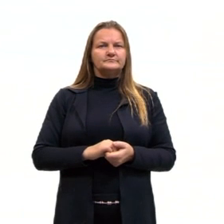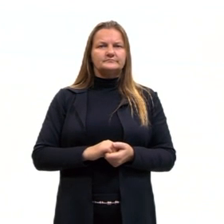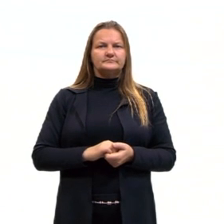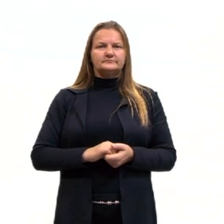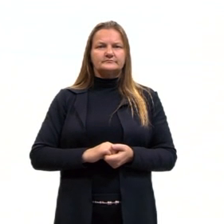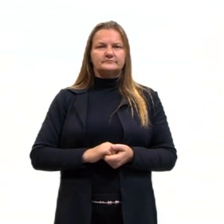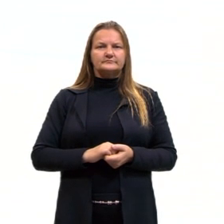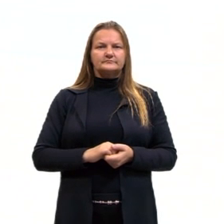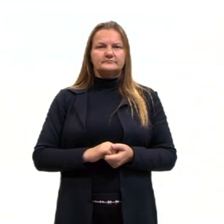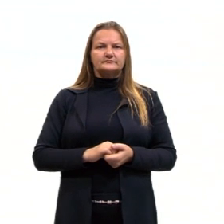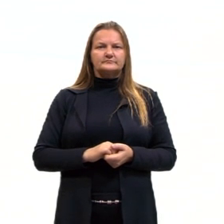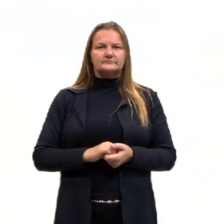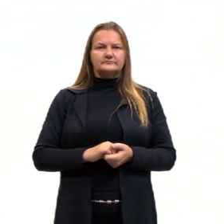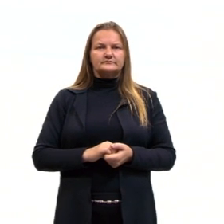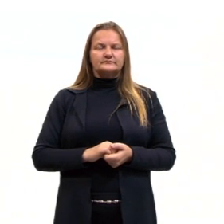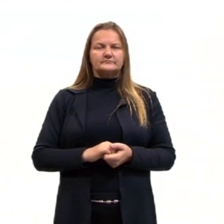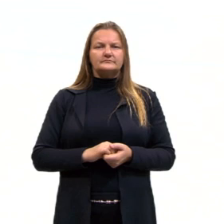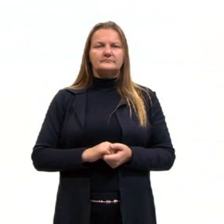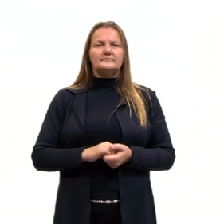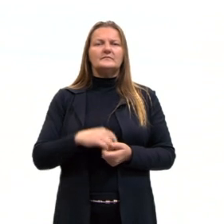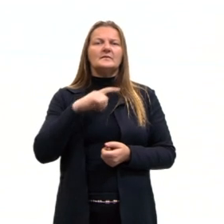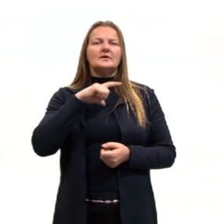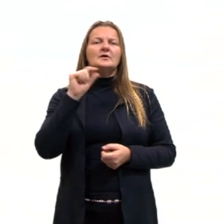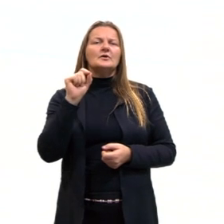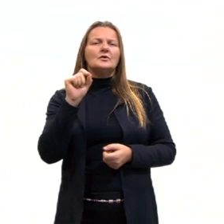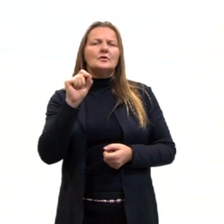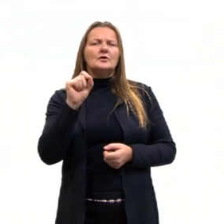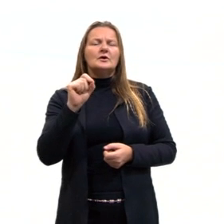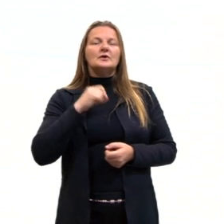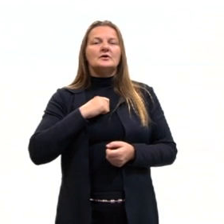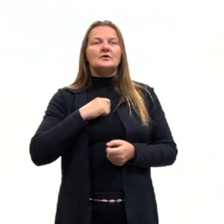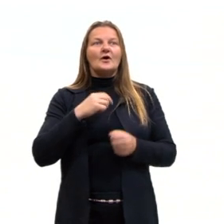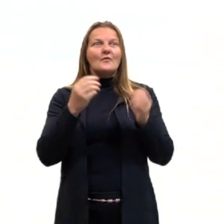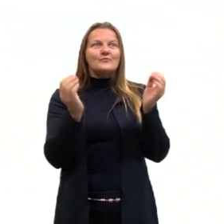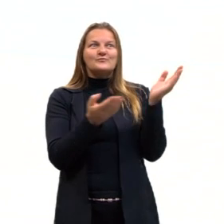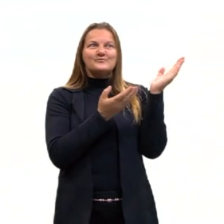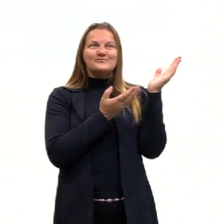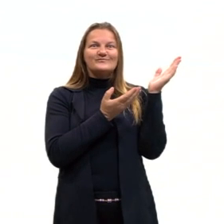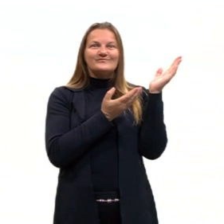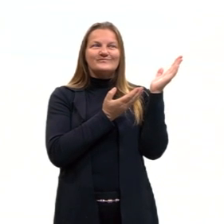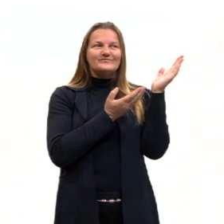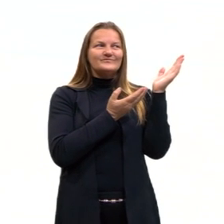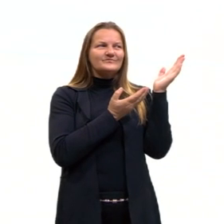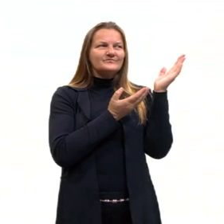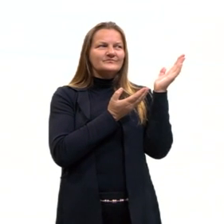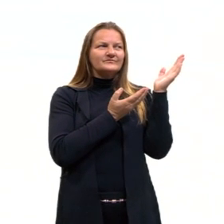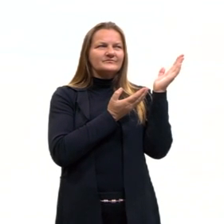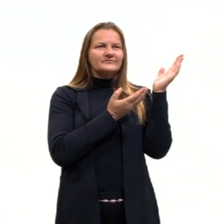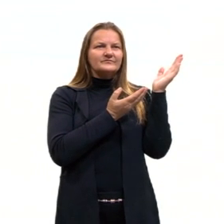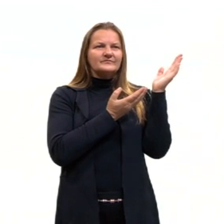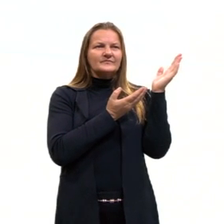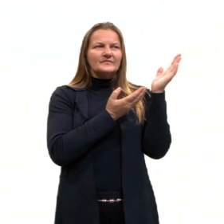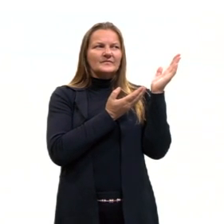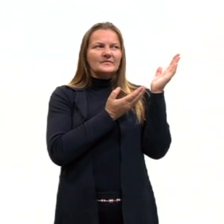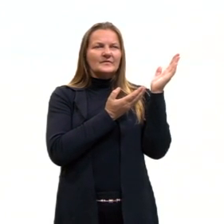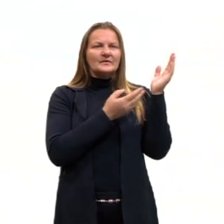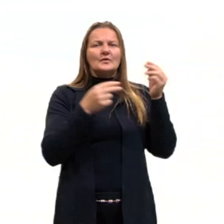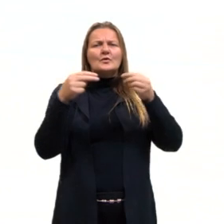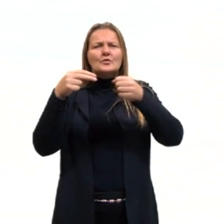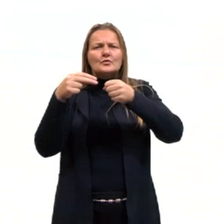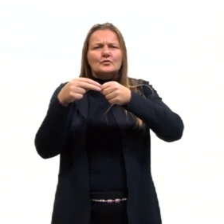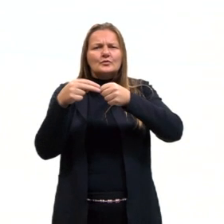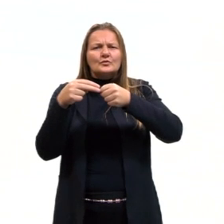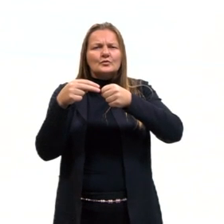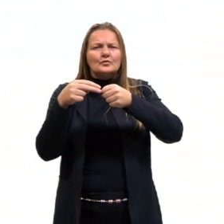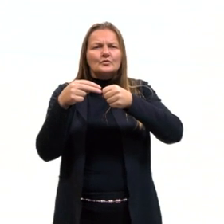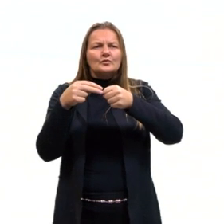Bom, aqui está a nossa estrela do dia, o núcleo. Então, aqui a